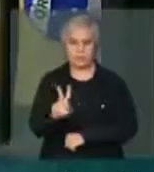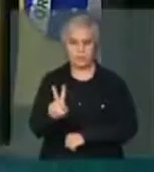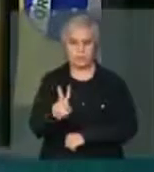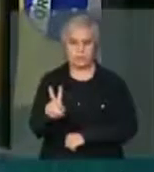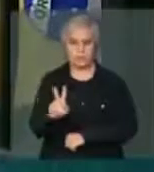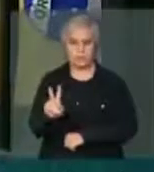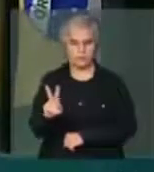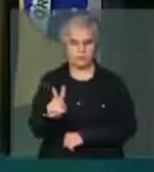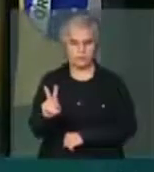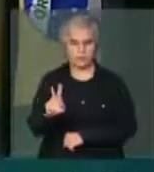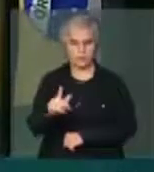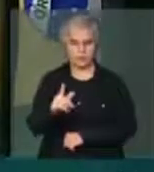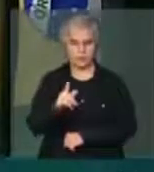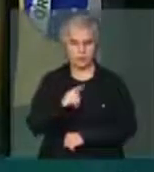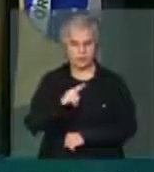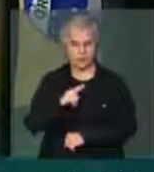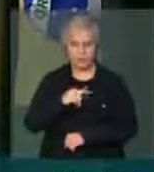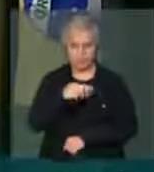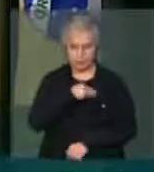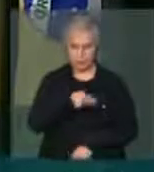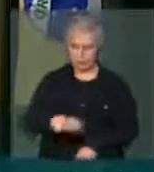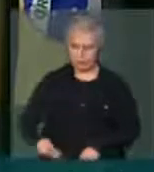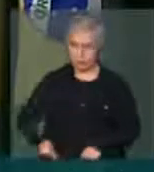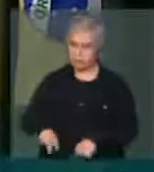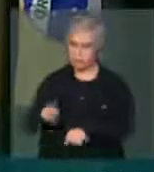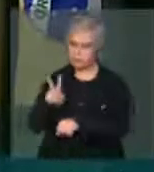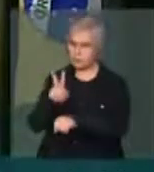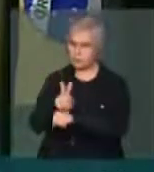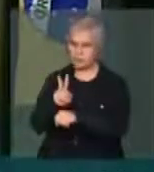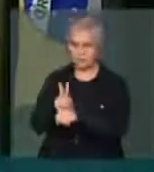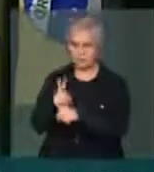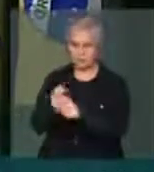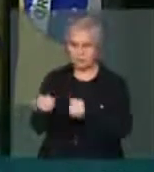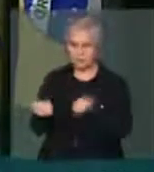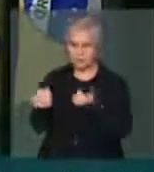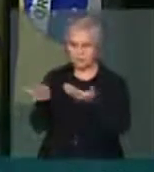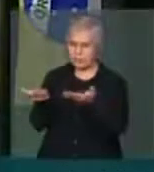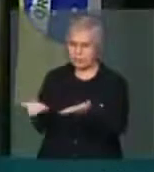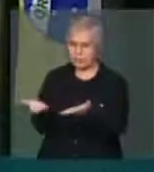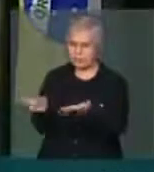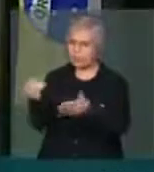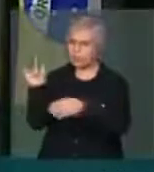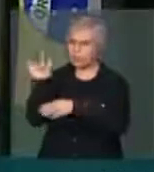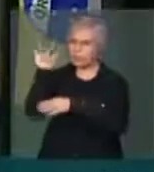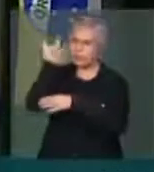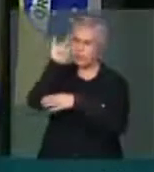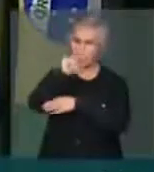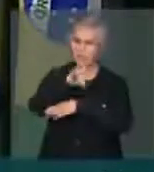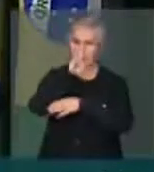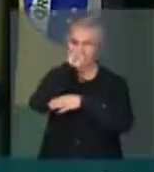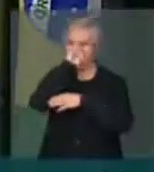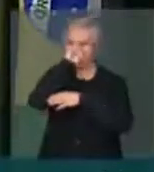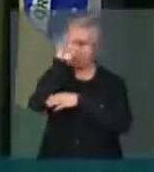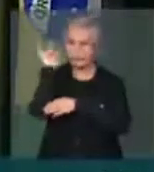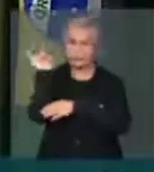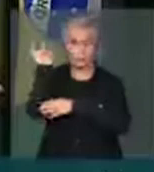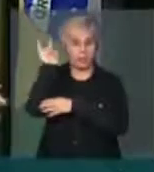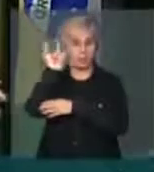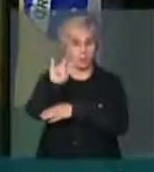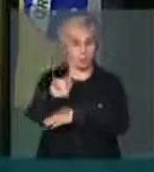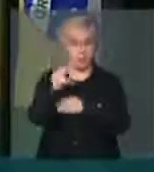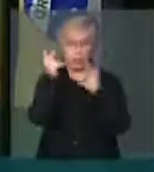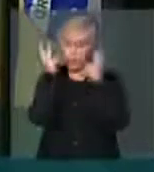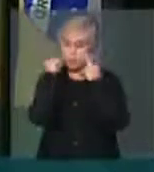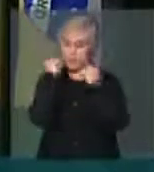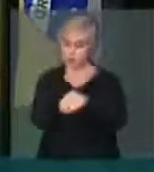a oferta do ministro da Defesa de um aeronave da Força Aérea, o que é de praxe muitas